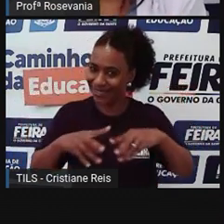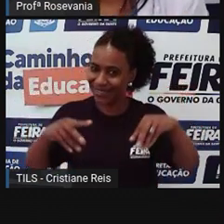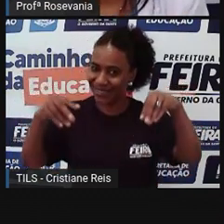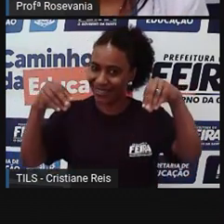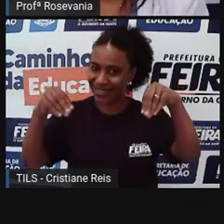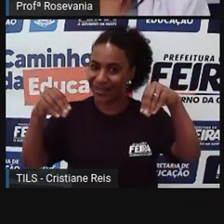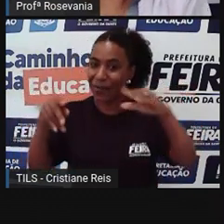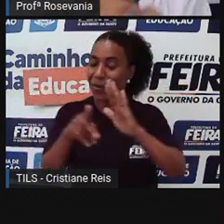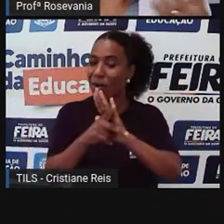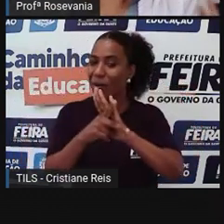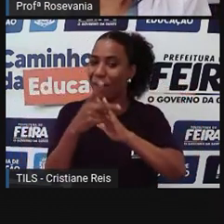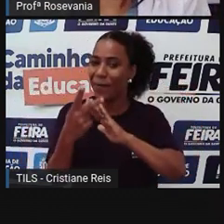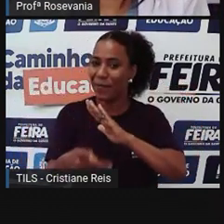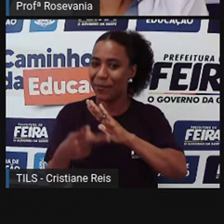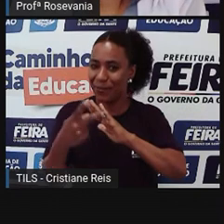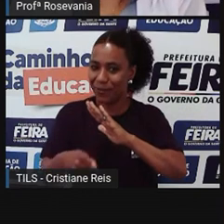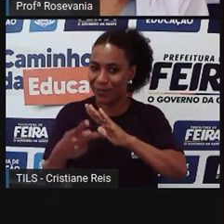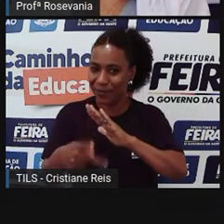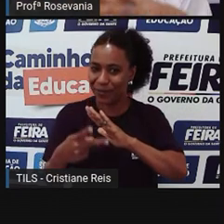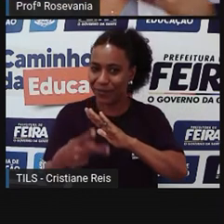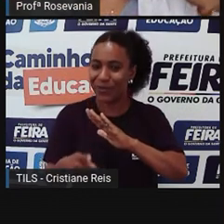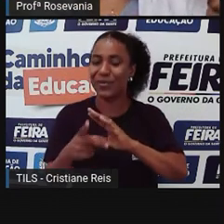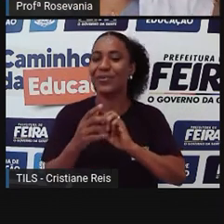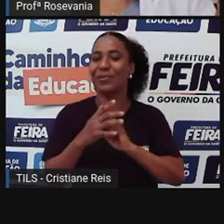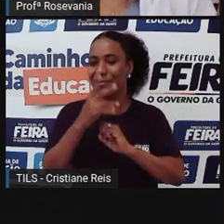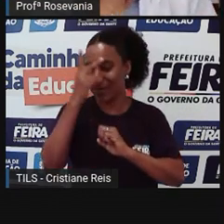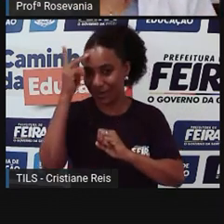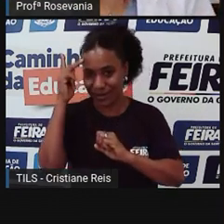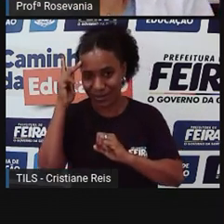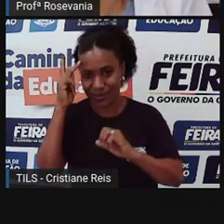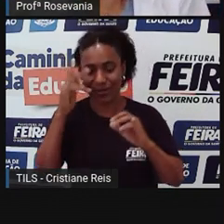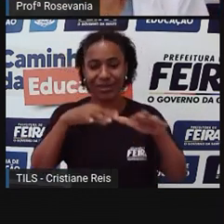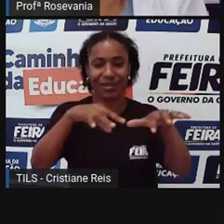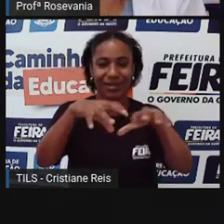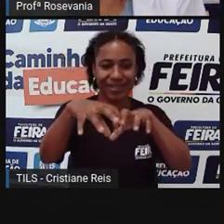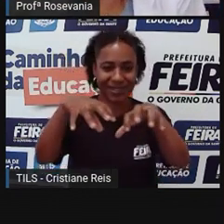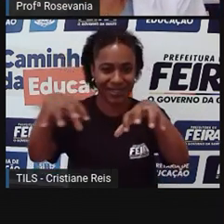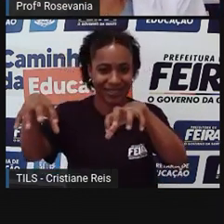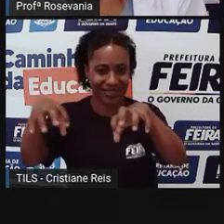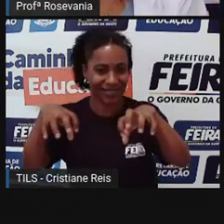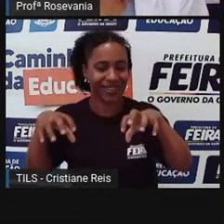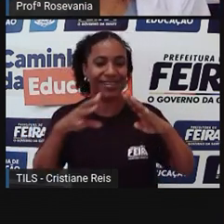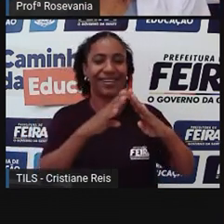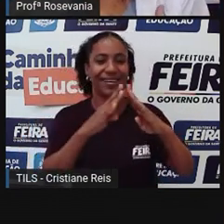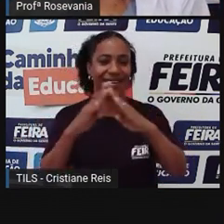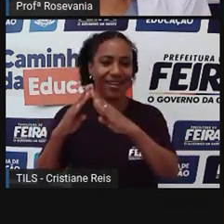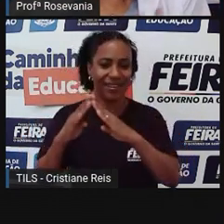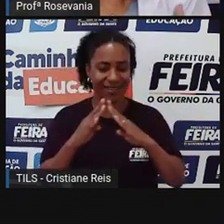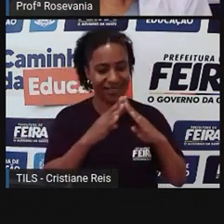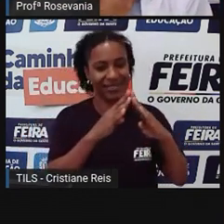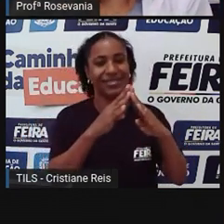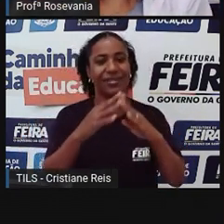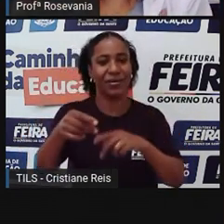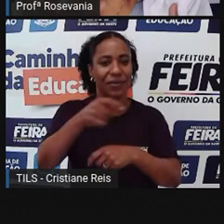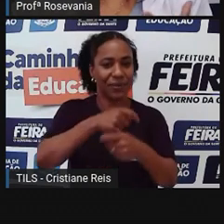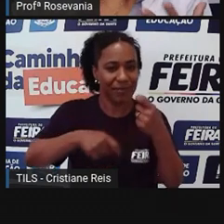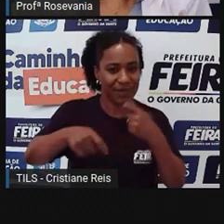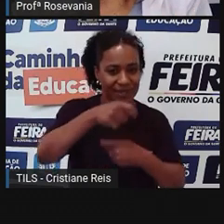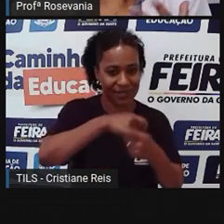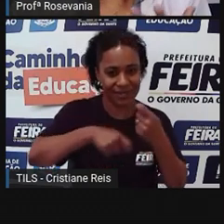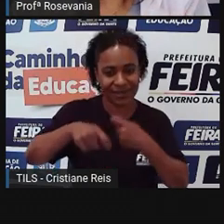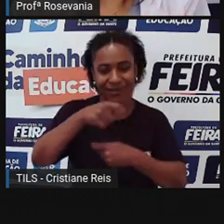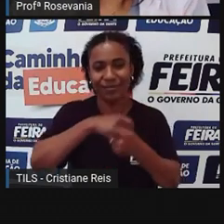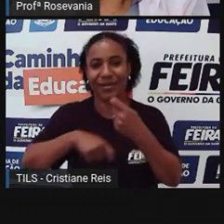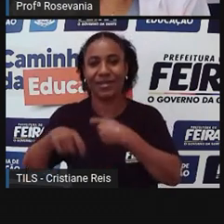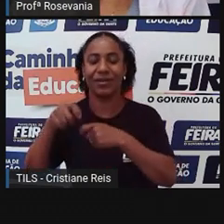território, que a gente já tinha o povo que já morava ali, já tinha o povo que já ajudava no começo, né, para